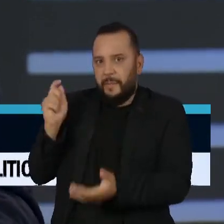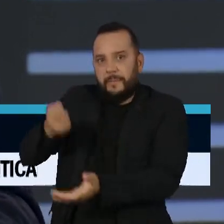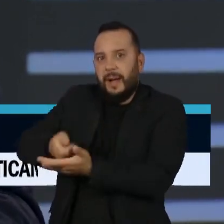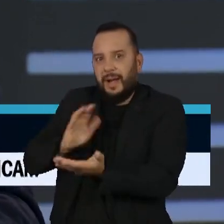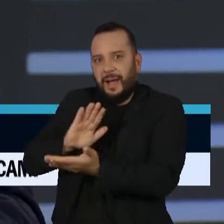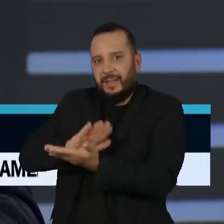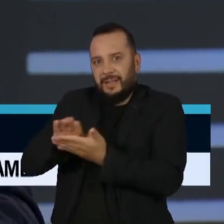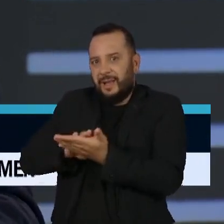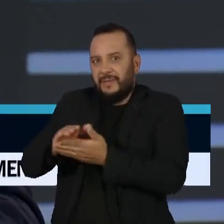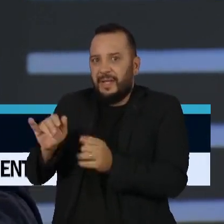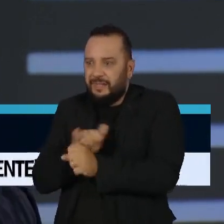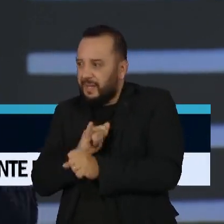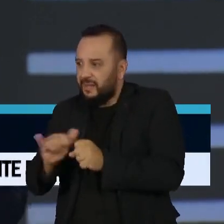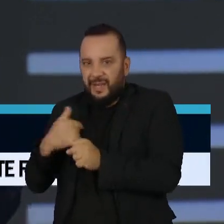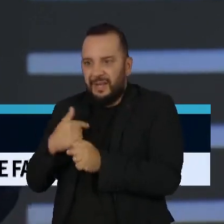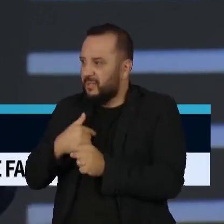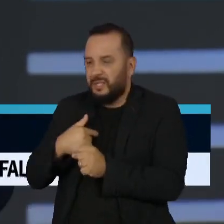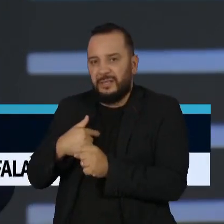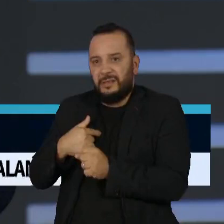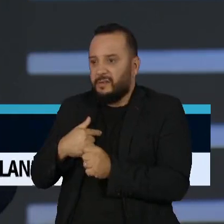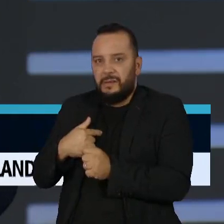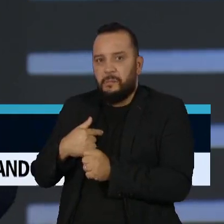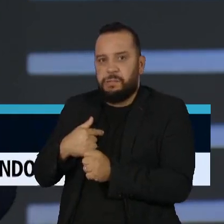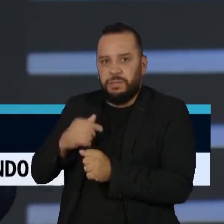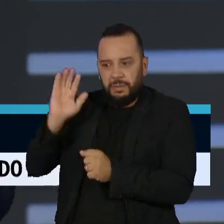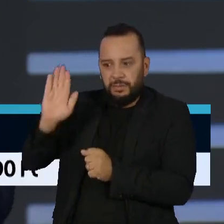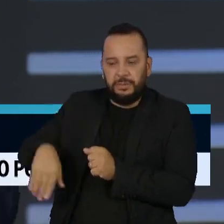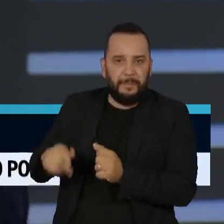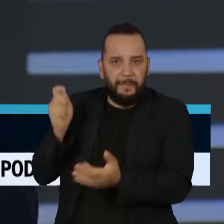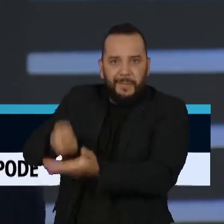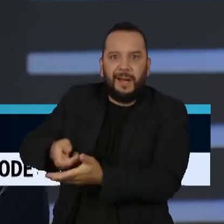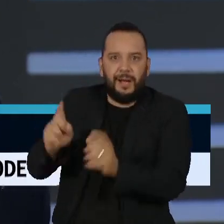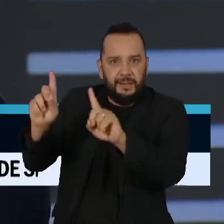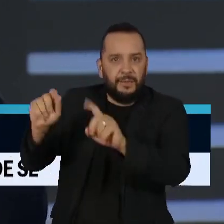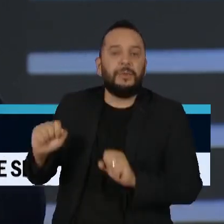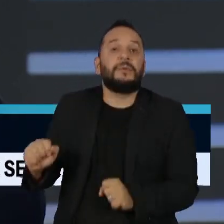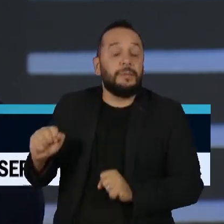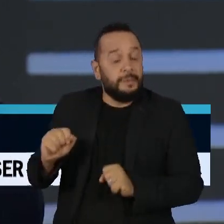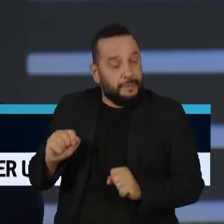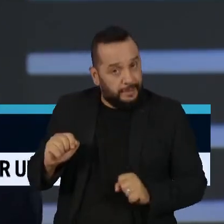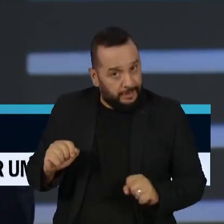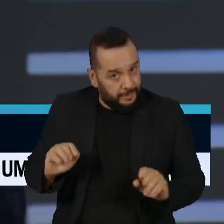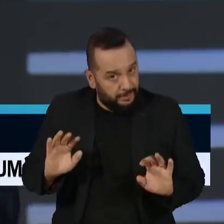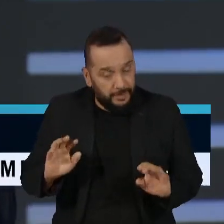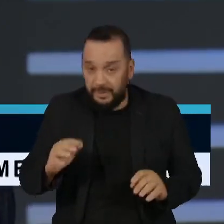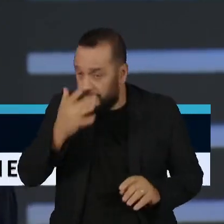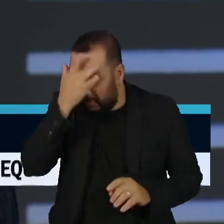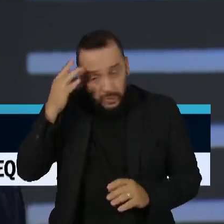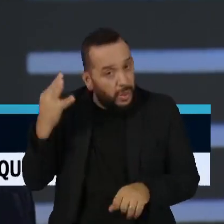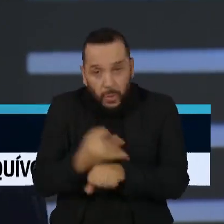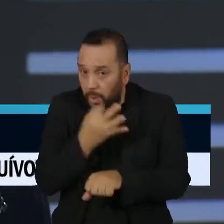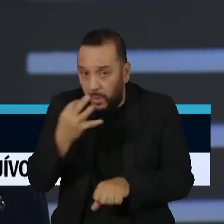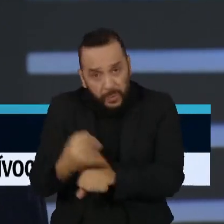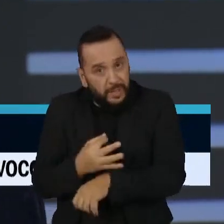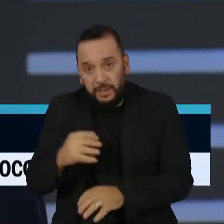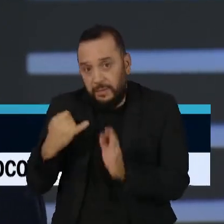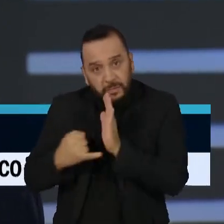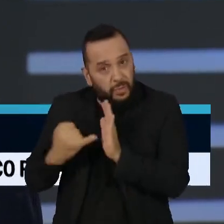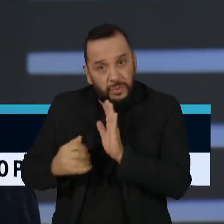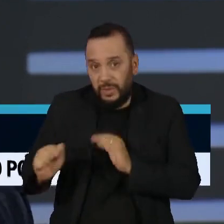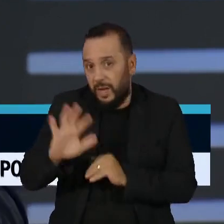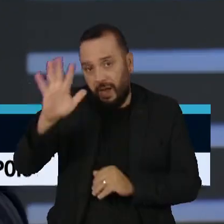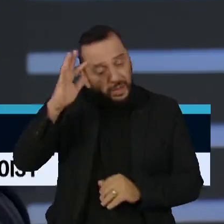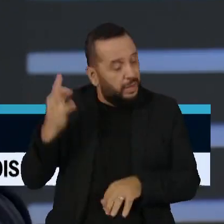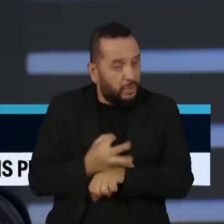tributária maior. Por isso que a simplificação do sistema tributário, a eliminação de algumas